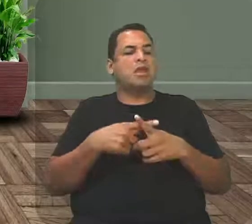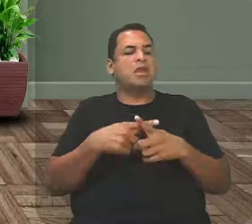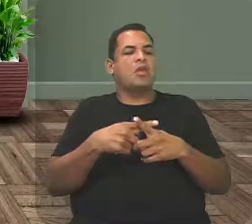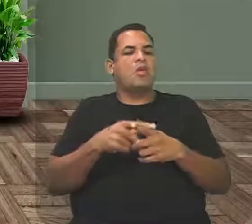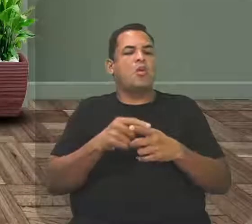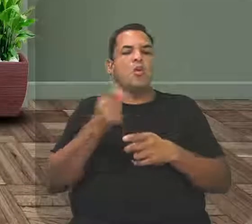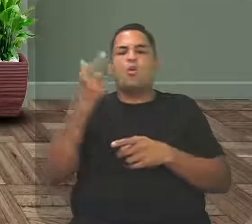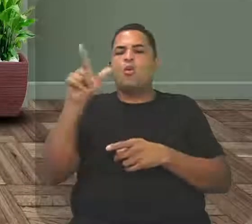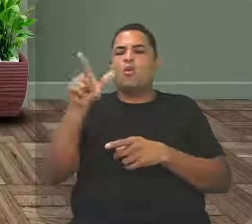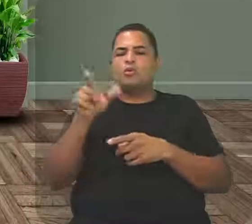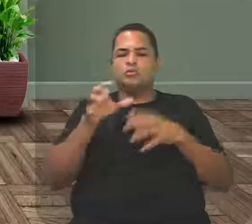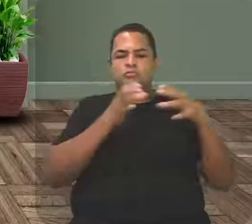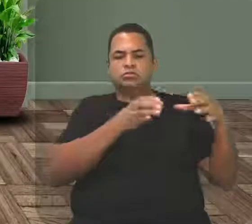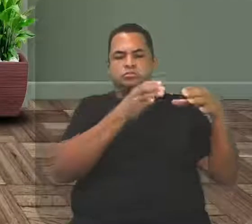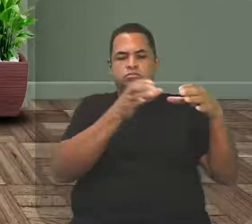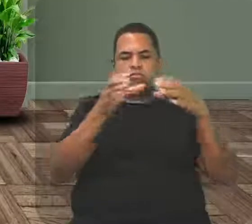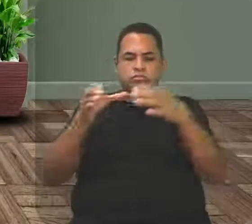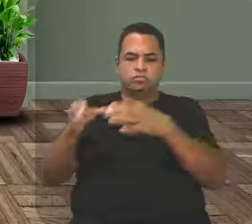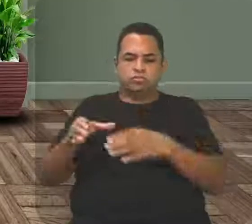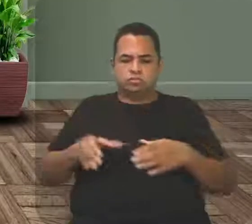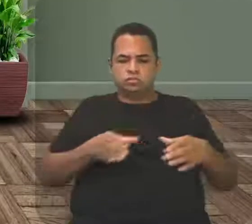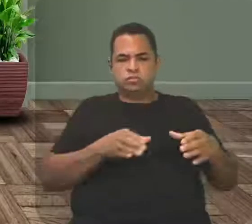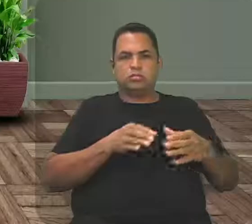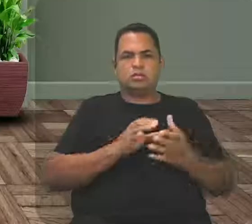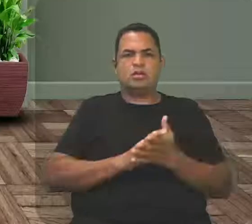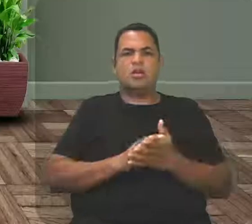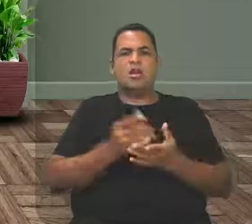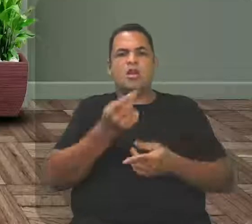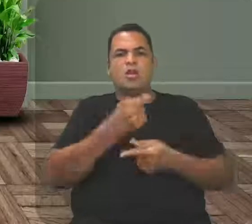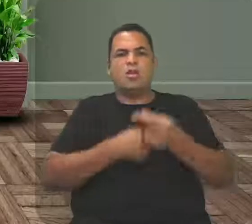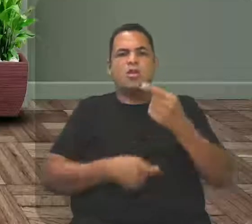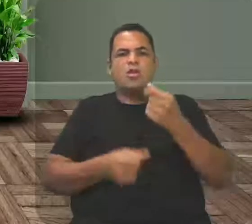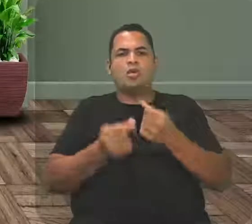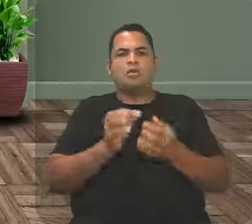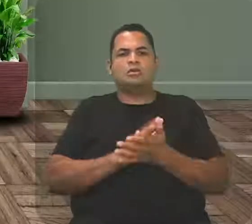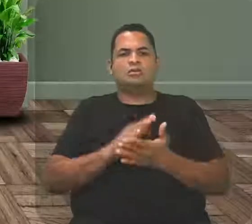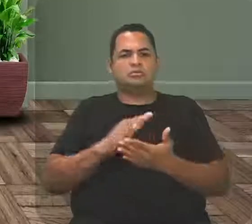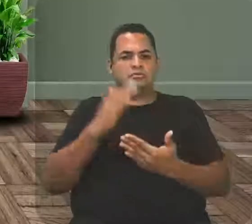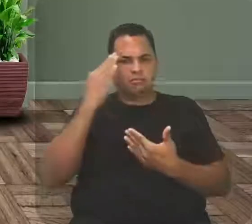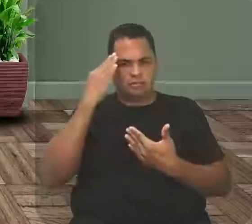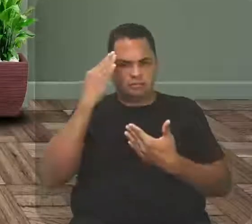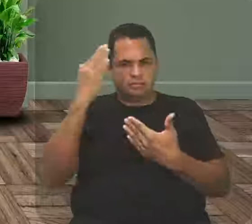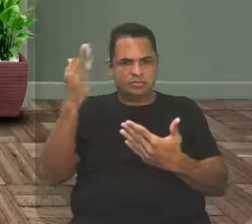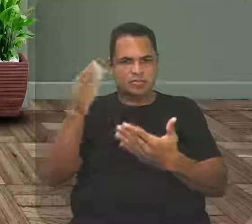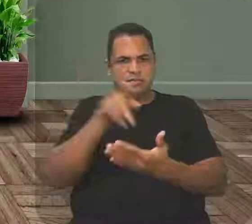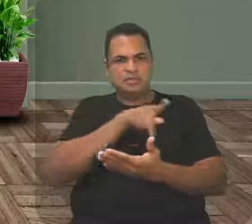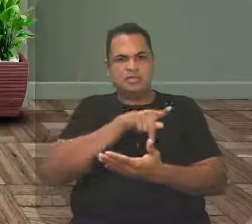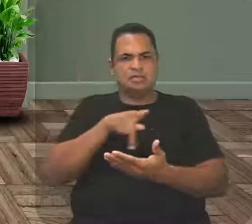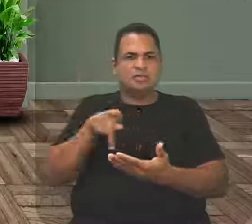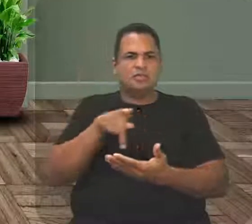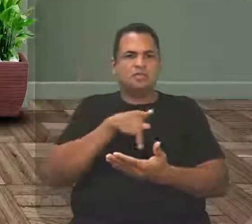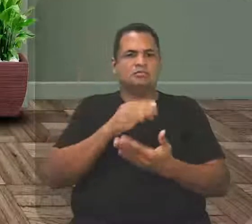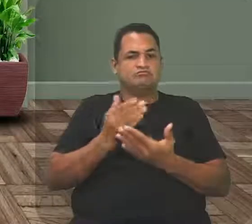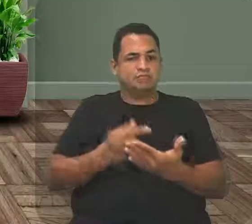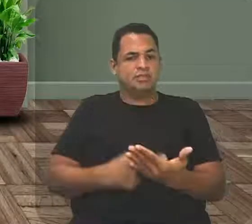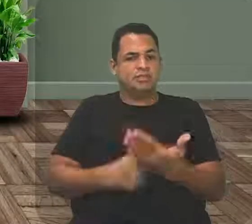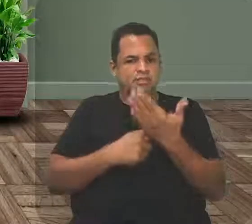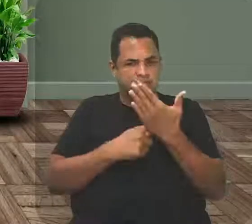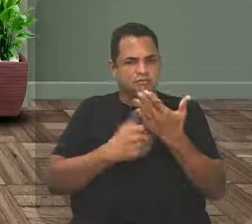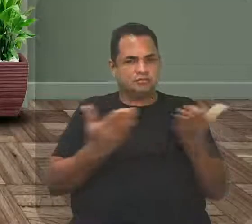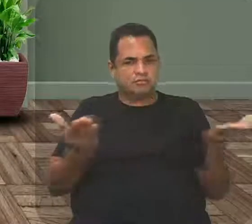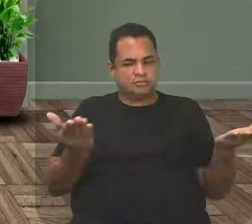nesse período. Muito bem. Olha só, a gente agradece ao professor Ricardo pela contribuição